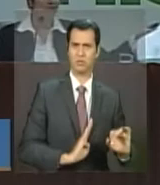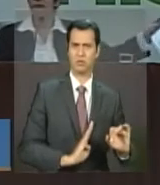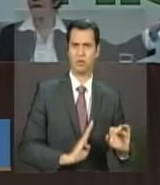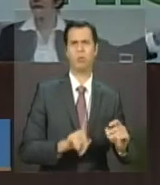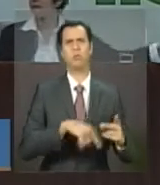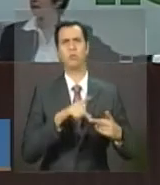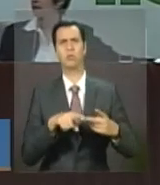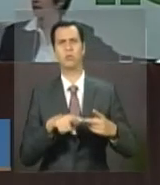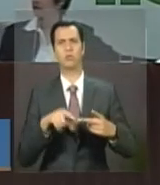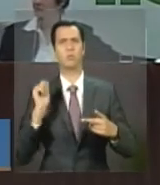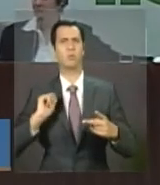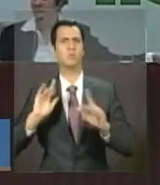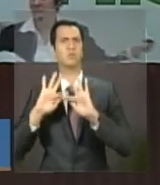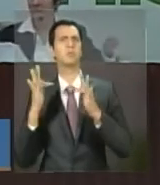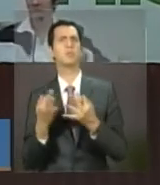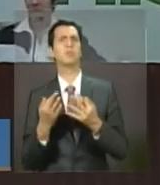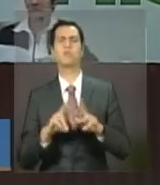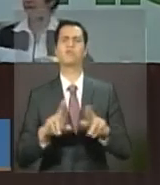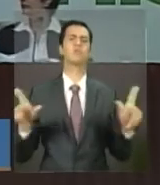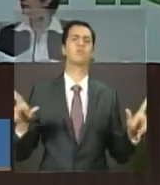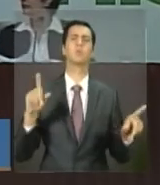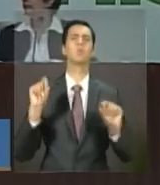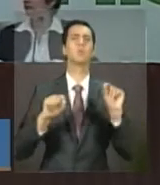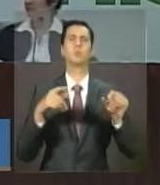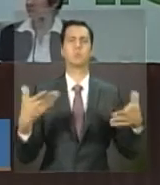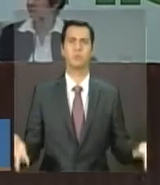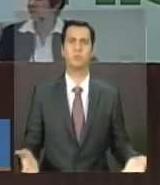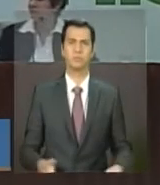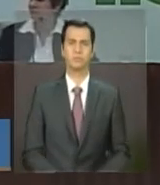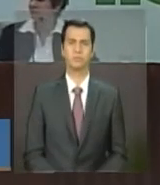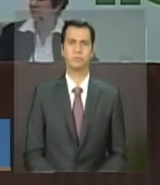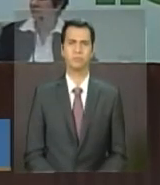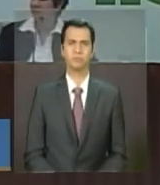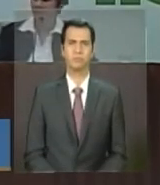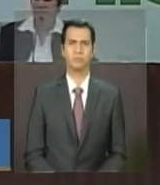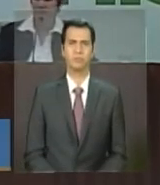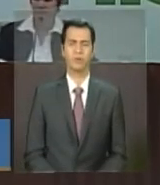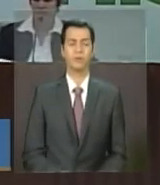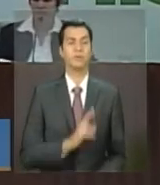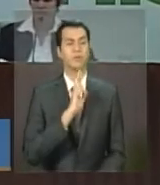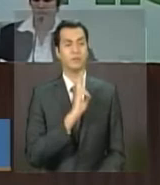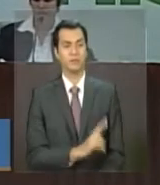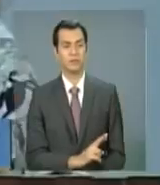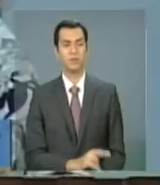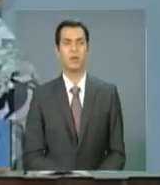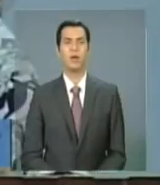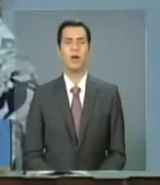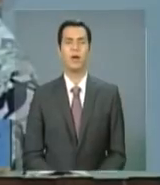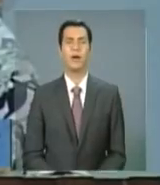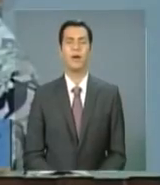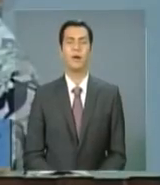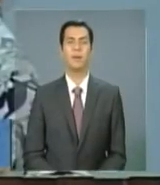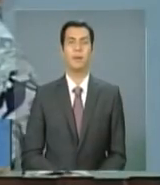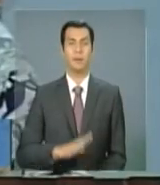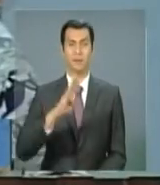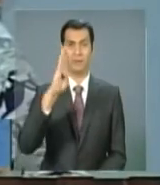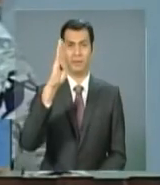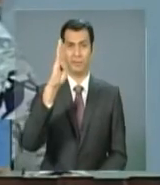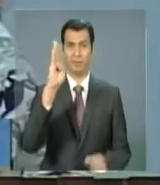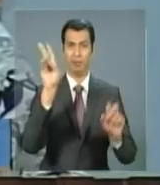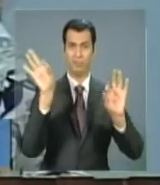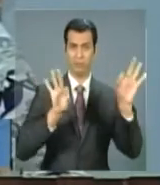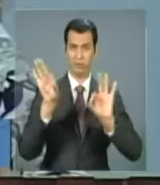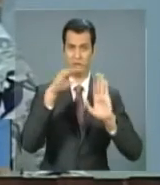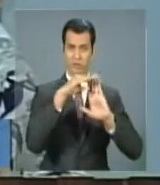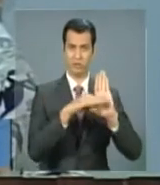Primeiro, eu acho que a grande diferença é que o Brasil Sem Miséria é um plano para o Brasil, oito anos